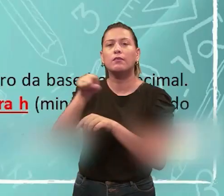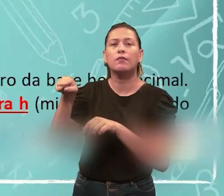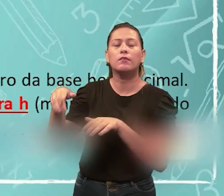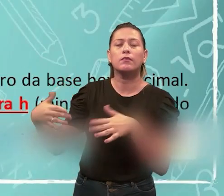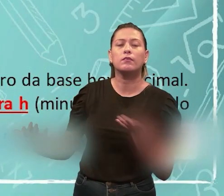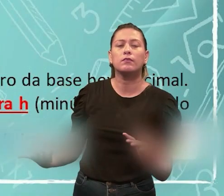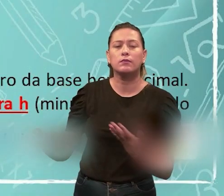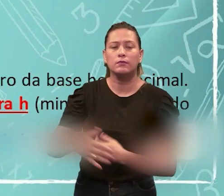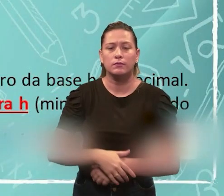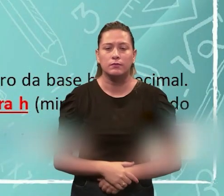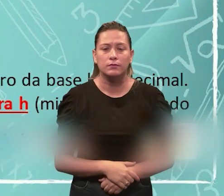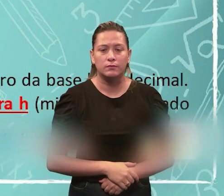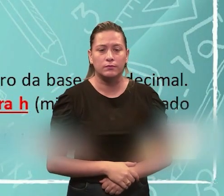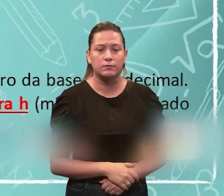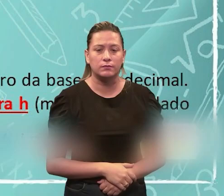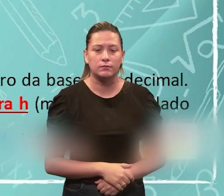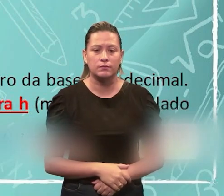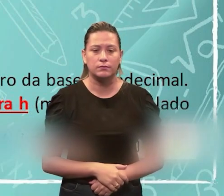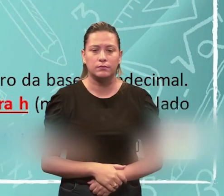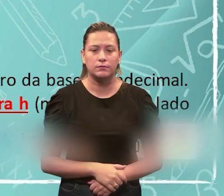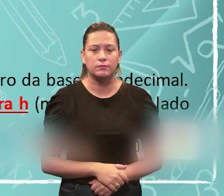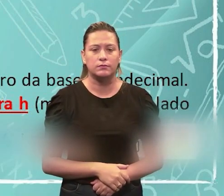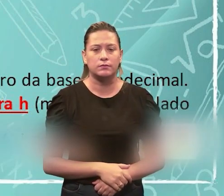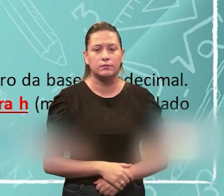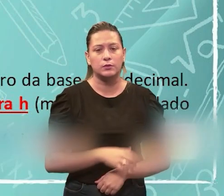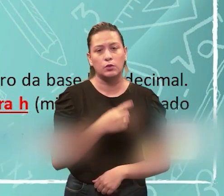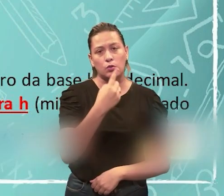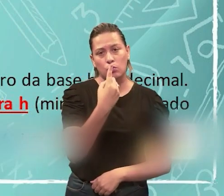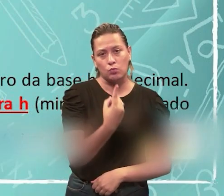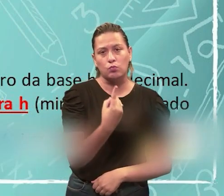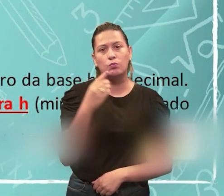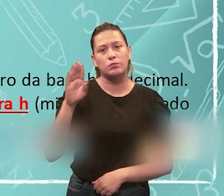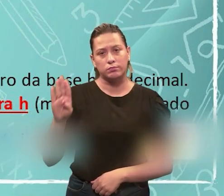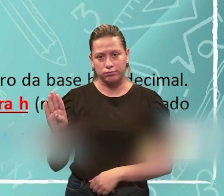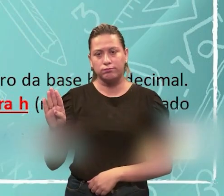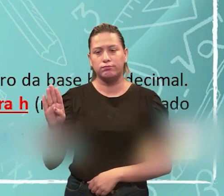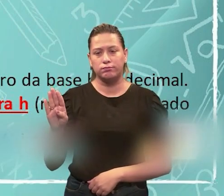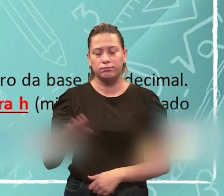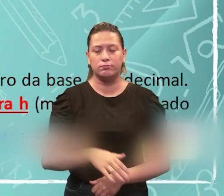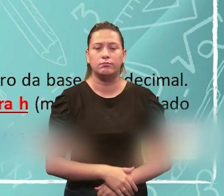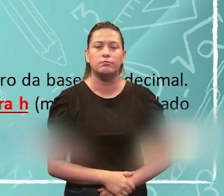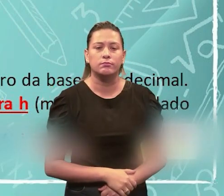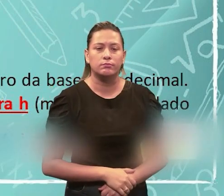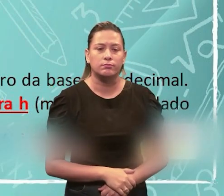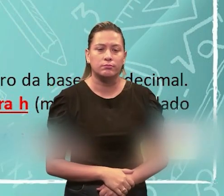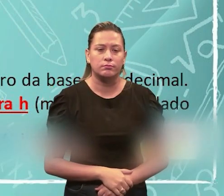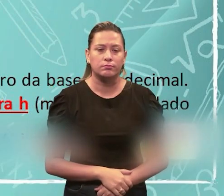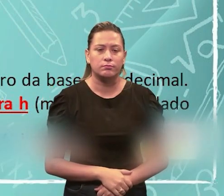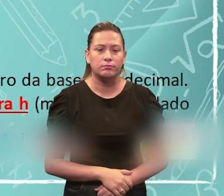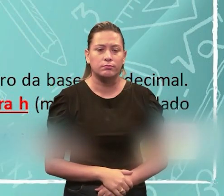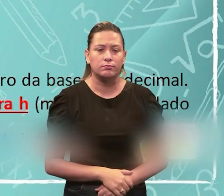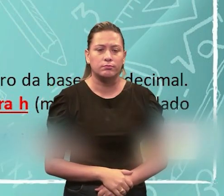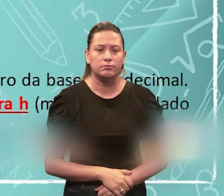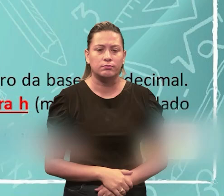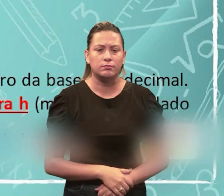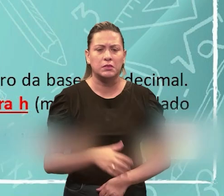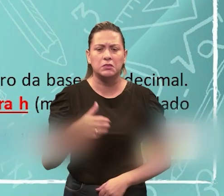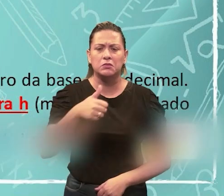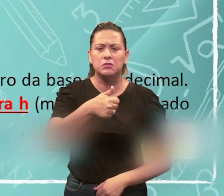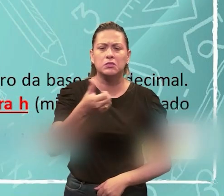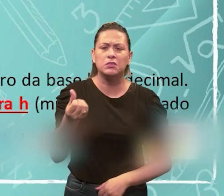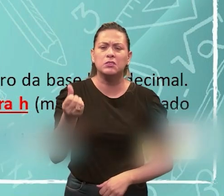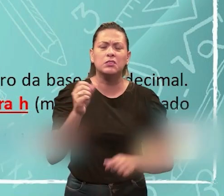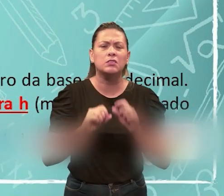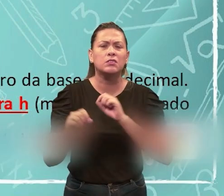1, 1. É, número, qual é o número? 1, B. Tá bem aqui, 1, B. Ah, mas